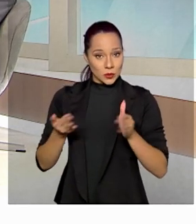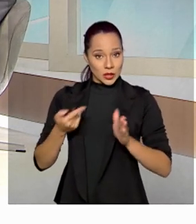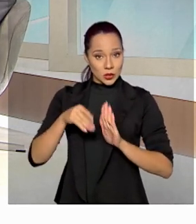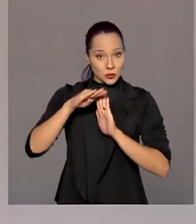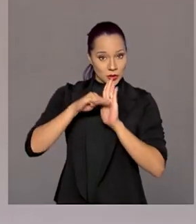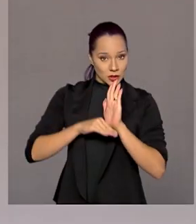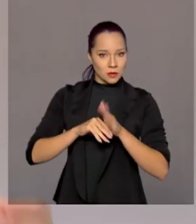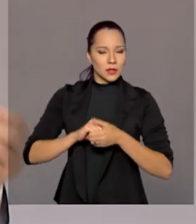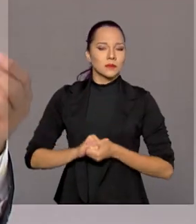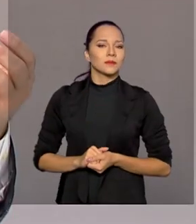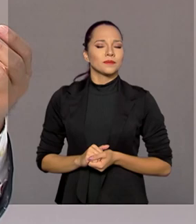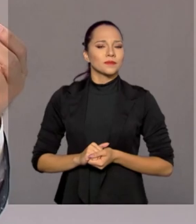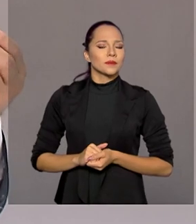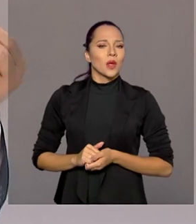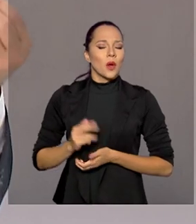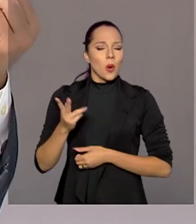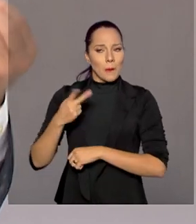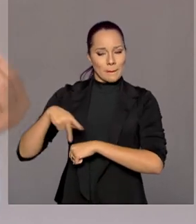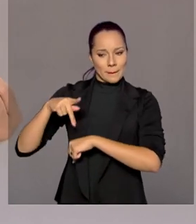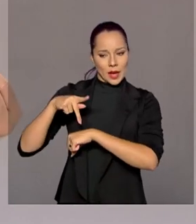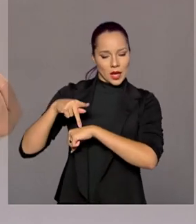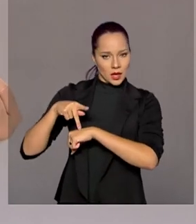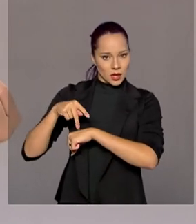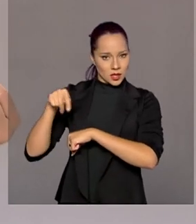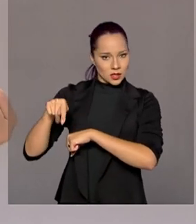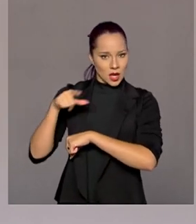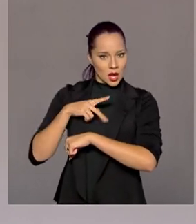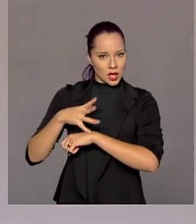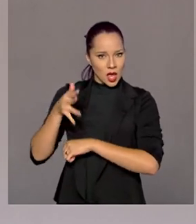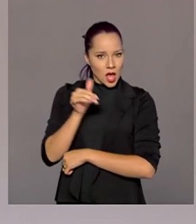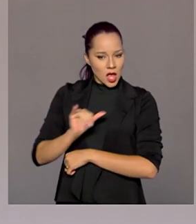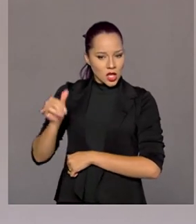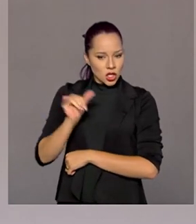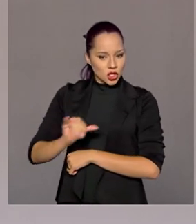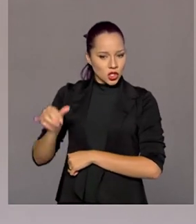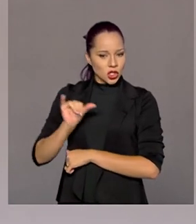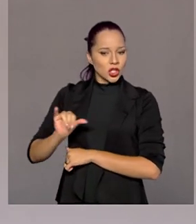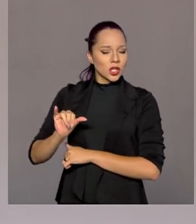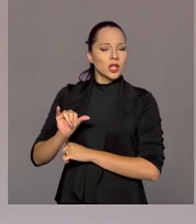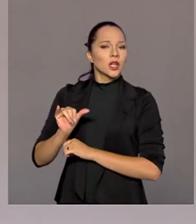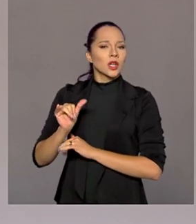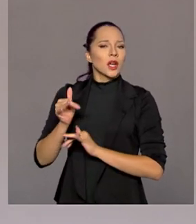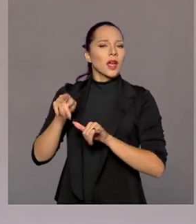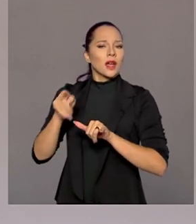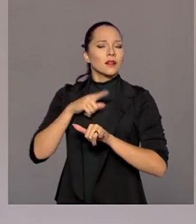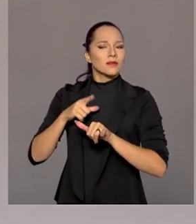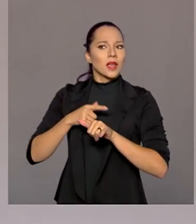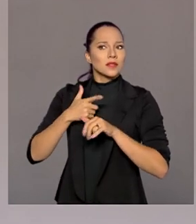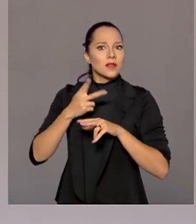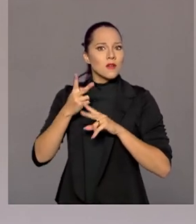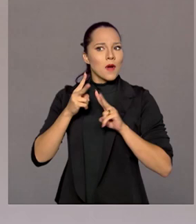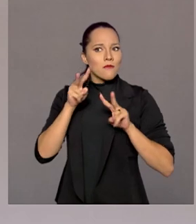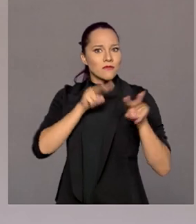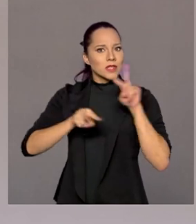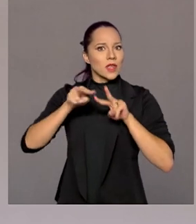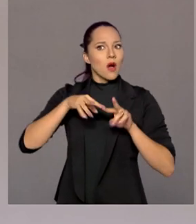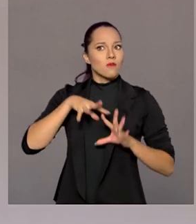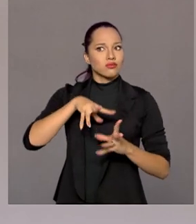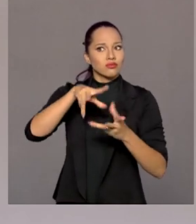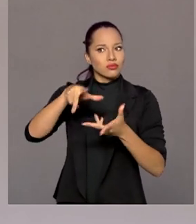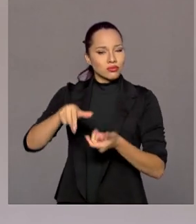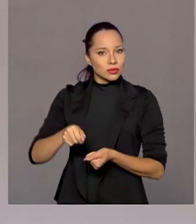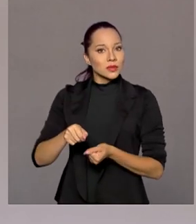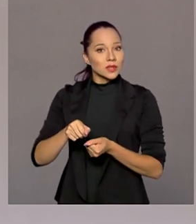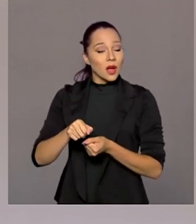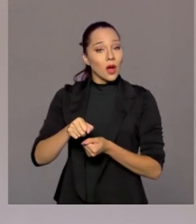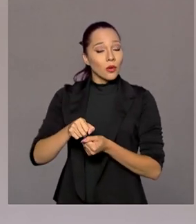Pauta, um país, ele deter energia faz com que ele tenha uma projeção internacional. Diríamos que é um soft